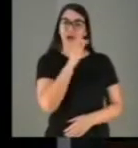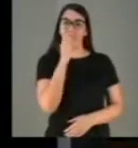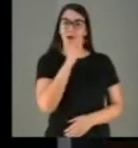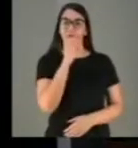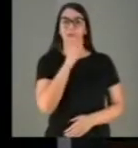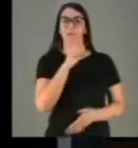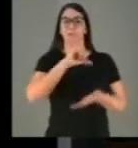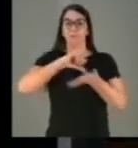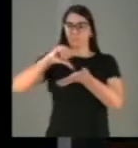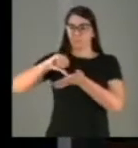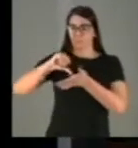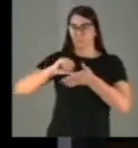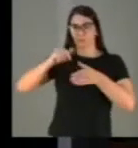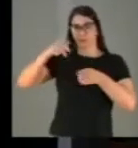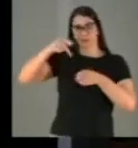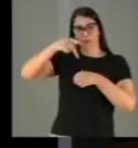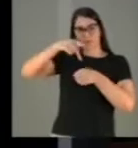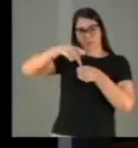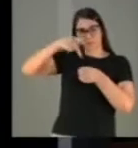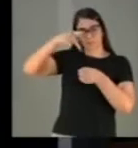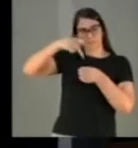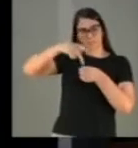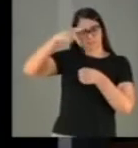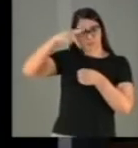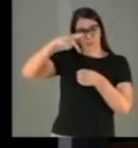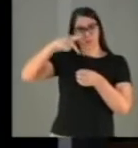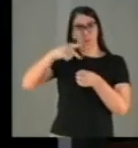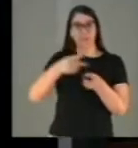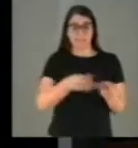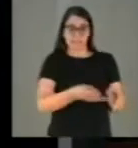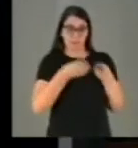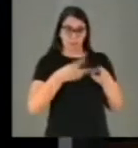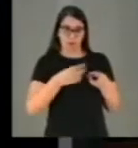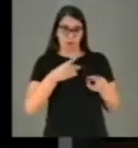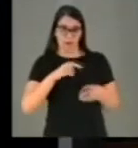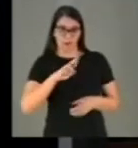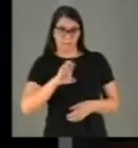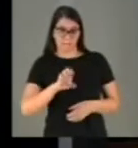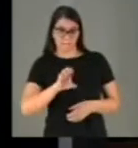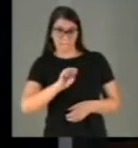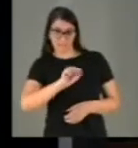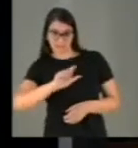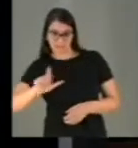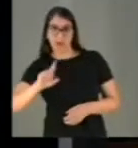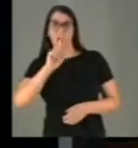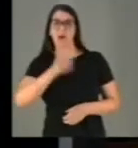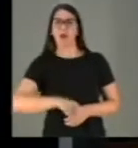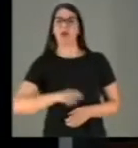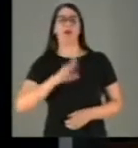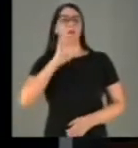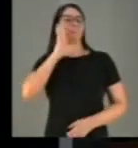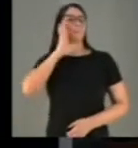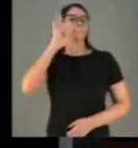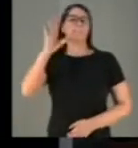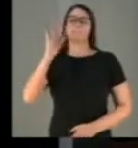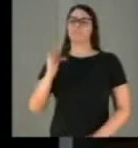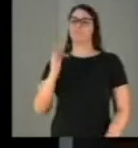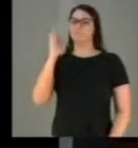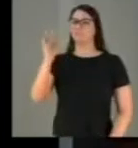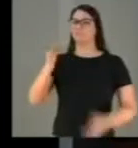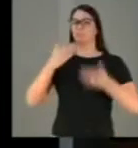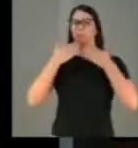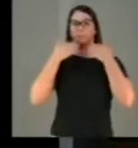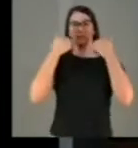receitas do petróleo, cuja exploração do pré-sal ainda representa nosso passaporte para um futuro melhor,